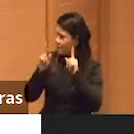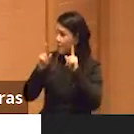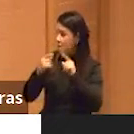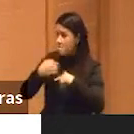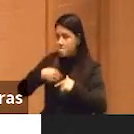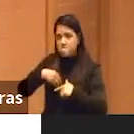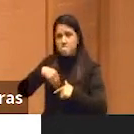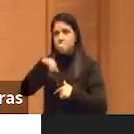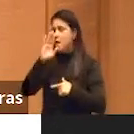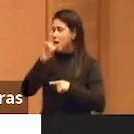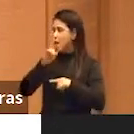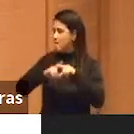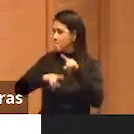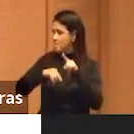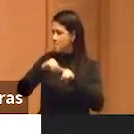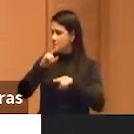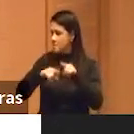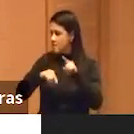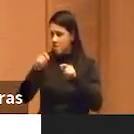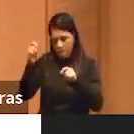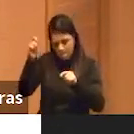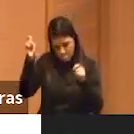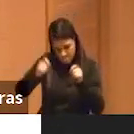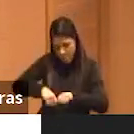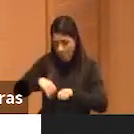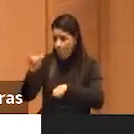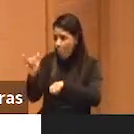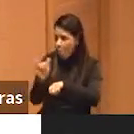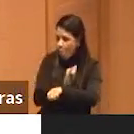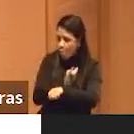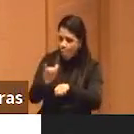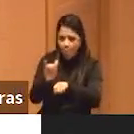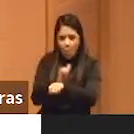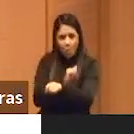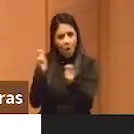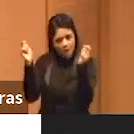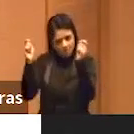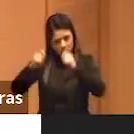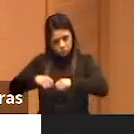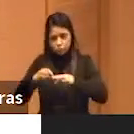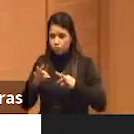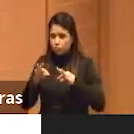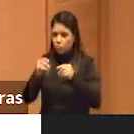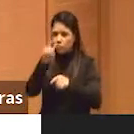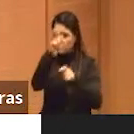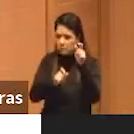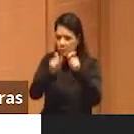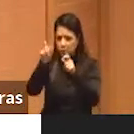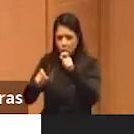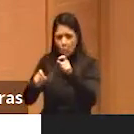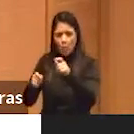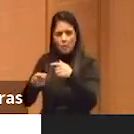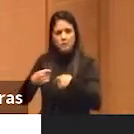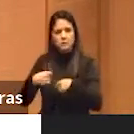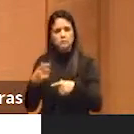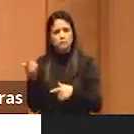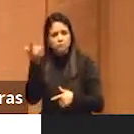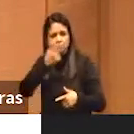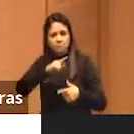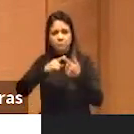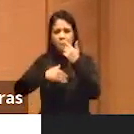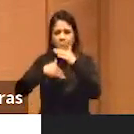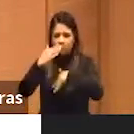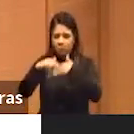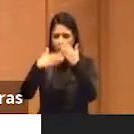muito mais do que ferramenta, isso é uma possibilidade potencial de todo mundo ser autor, de a